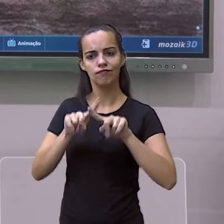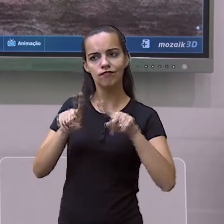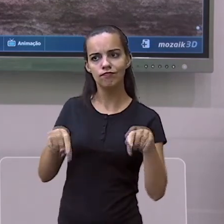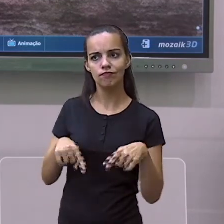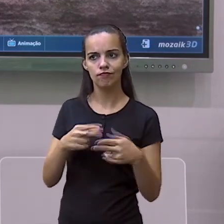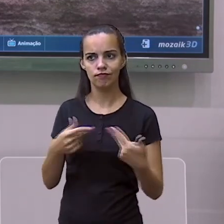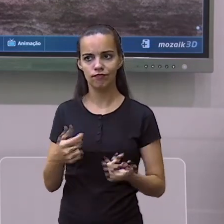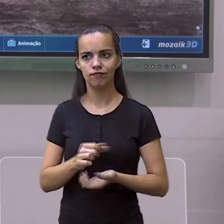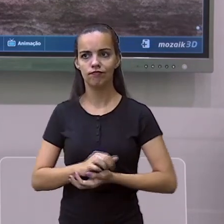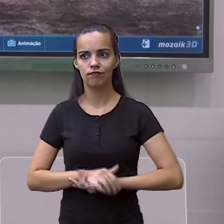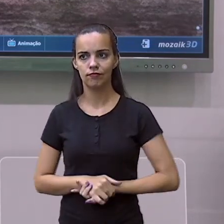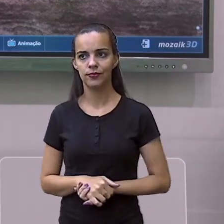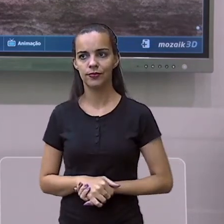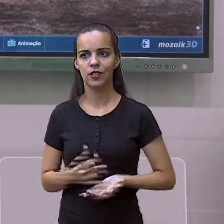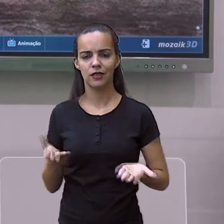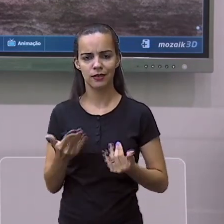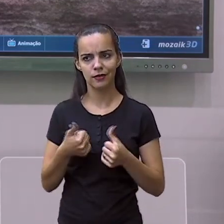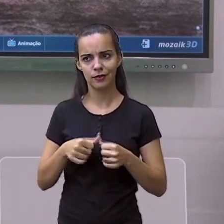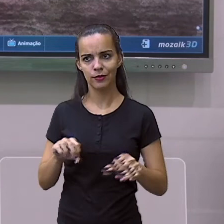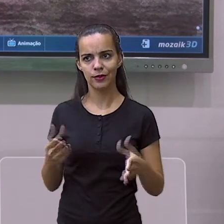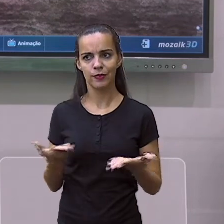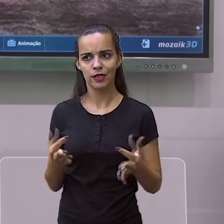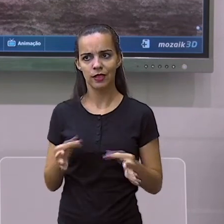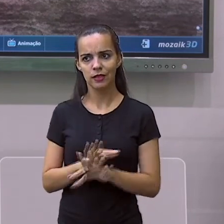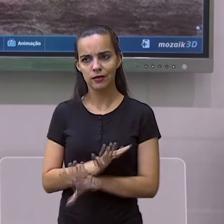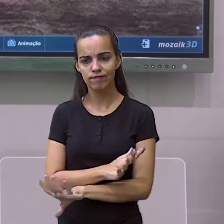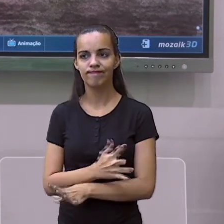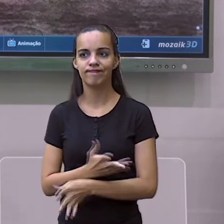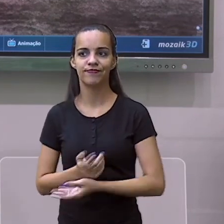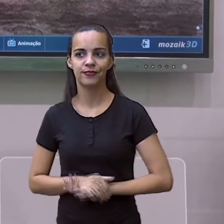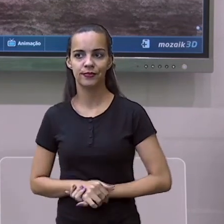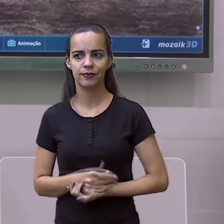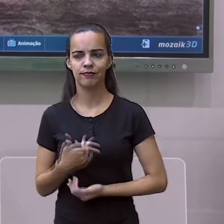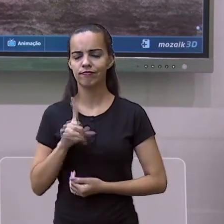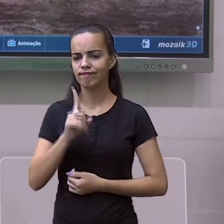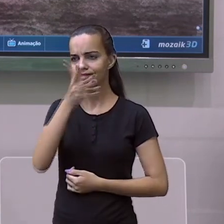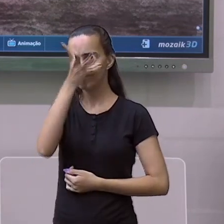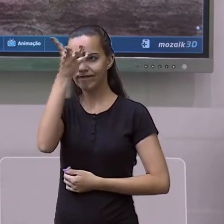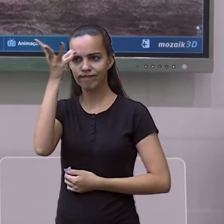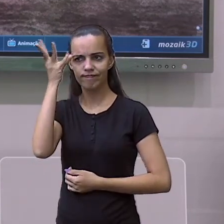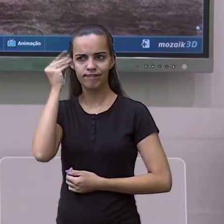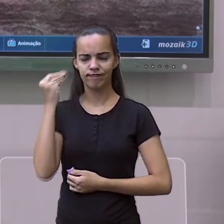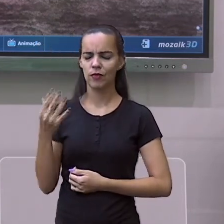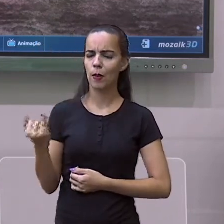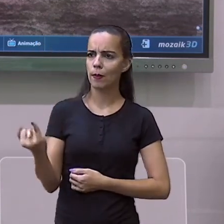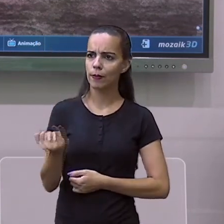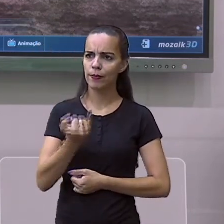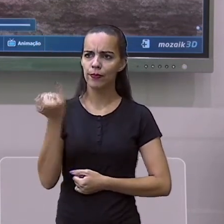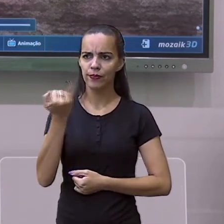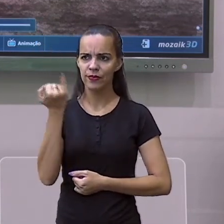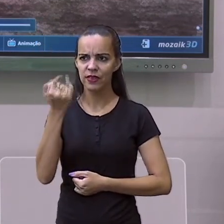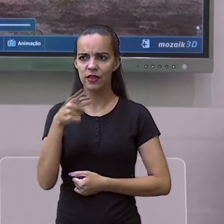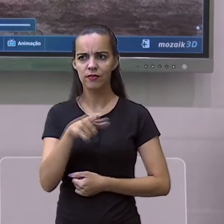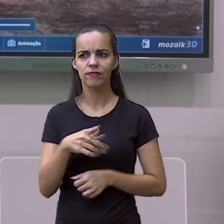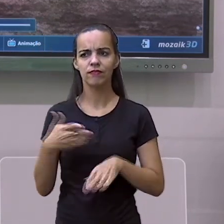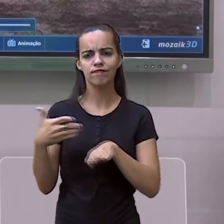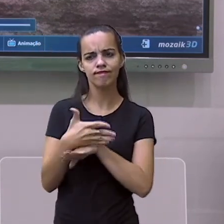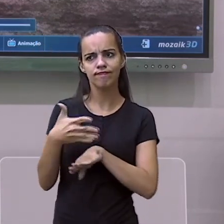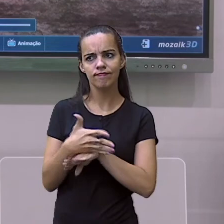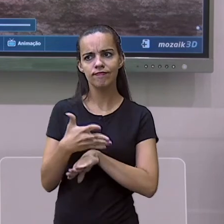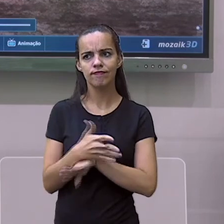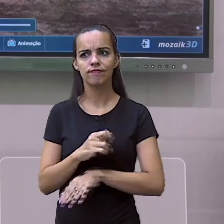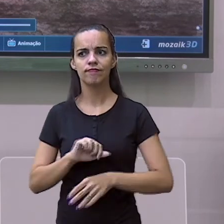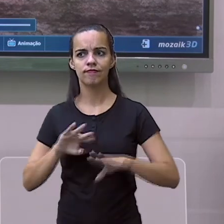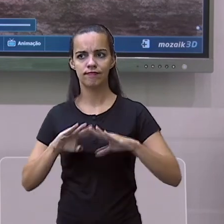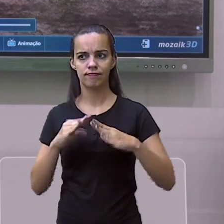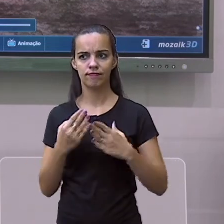essa aula vai ficando por aqui. Tranquilo? Não esqueça, é muito importante você acessar